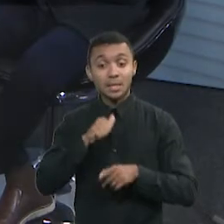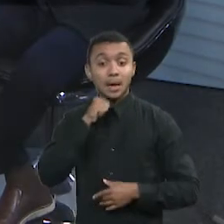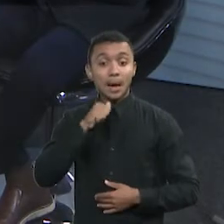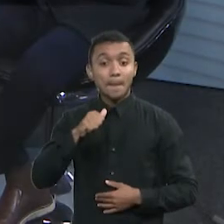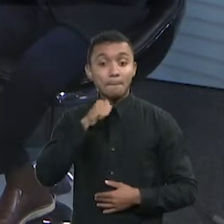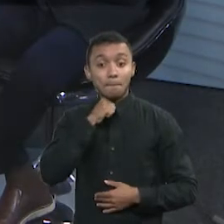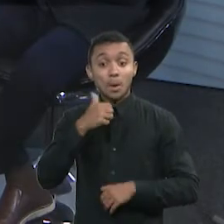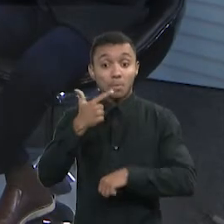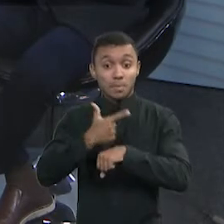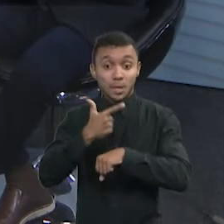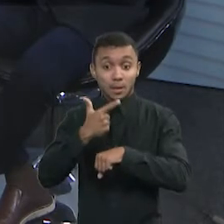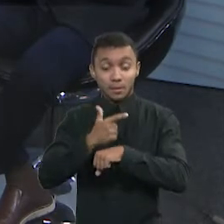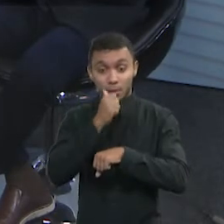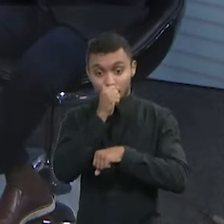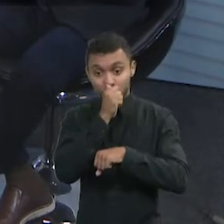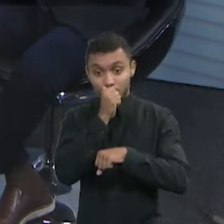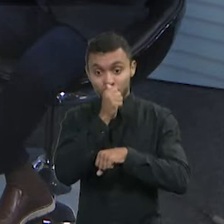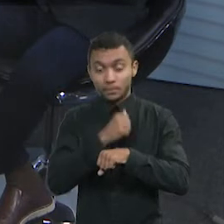Luseiros,